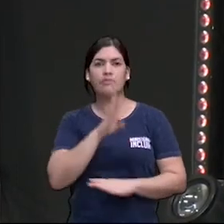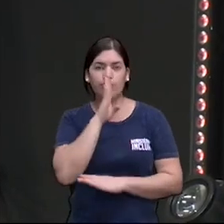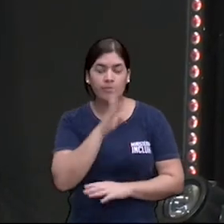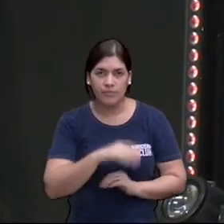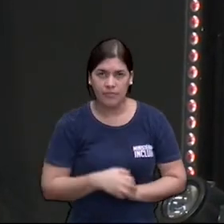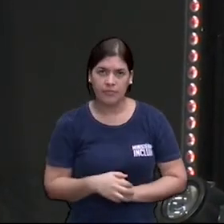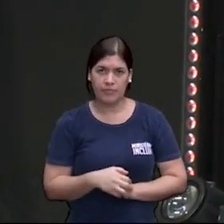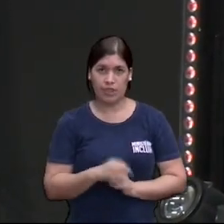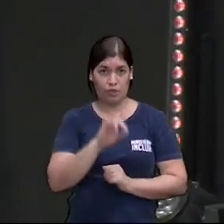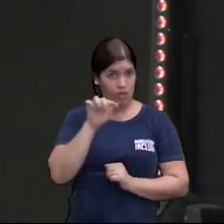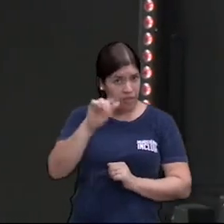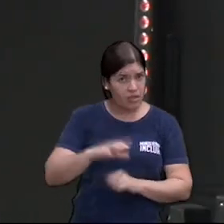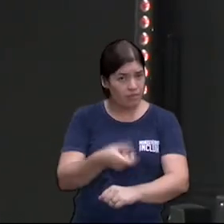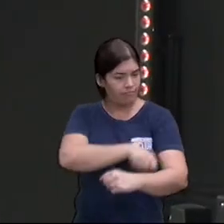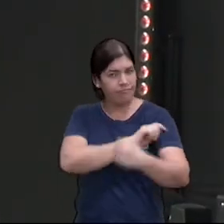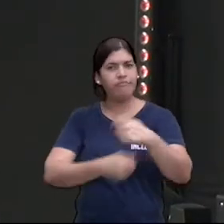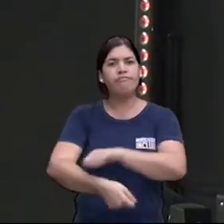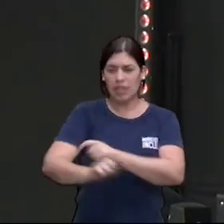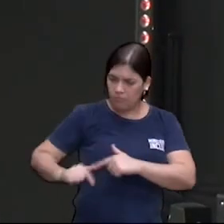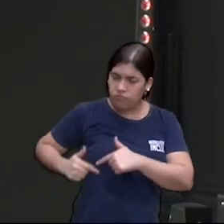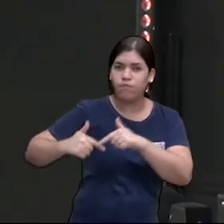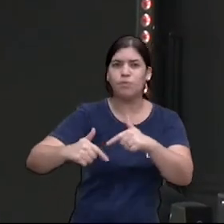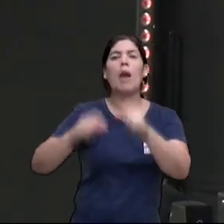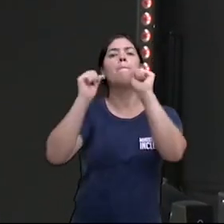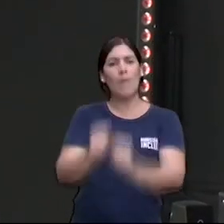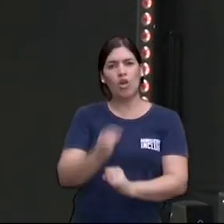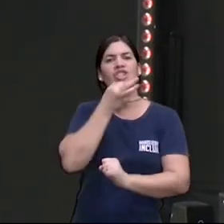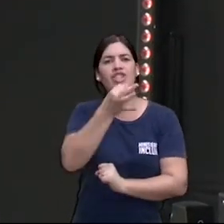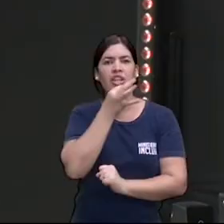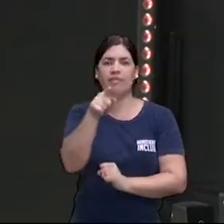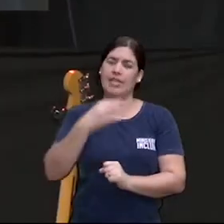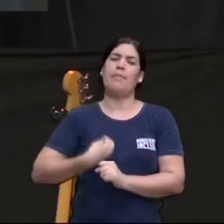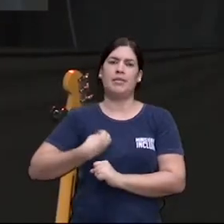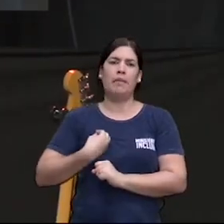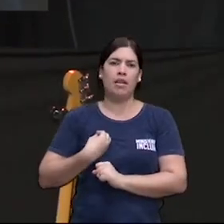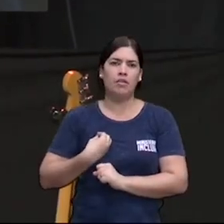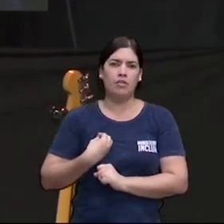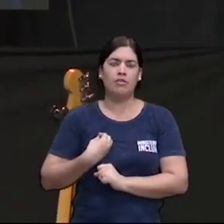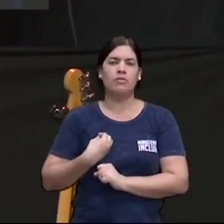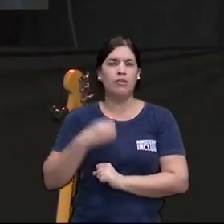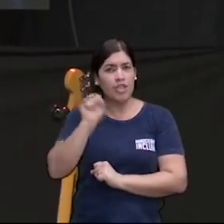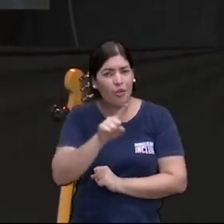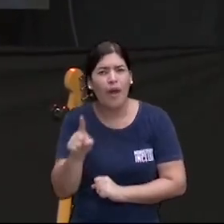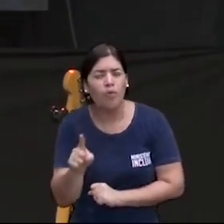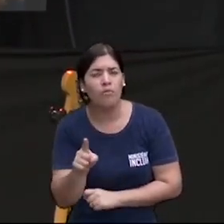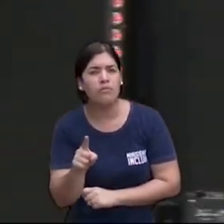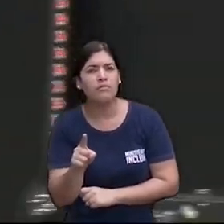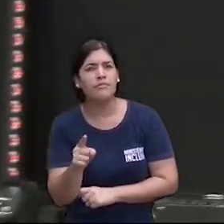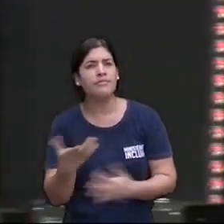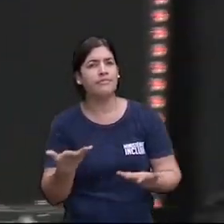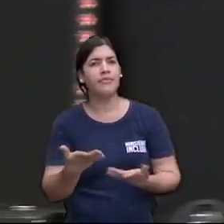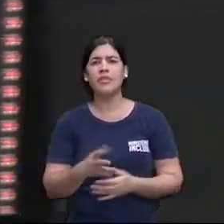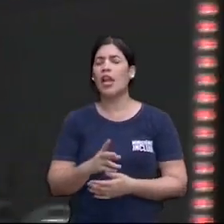Agora, o dia que você arregaçar a manga, botar a mão para trabalhar, você pode criticar porque você está dentro. Sim ou não, gente? É a mesma